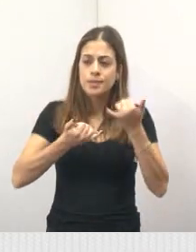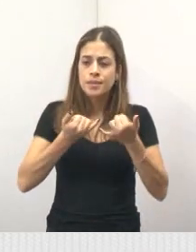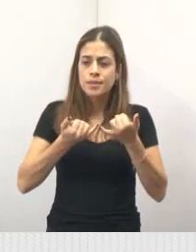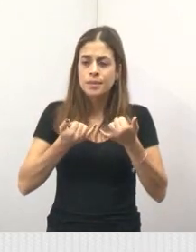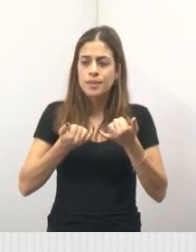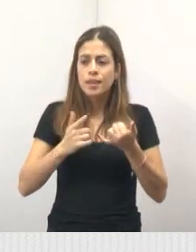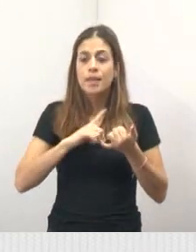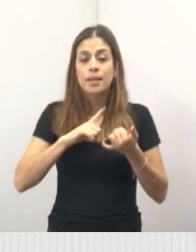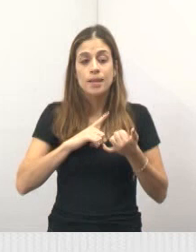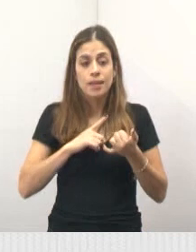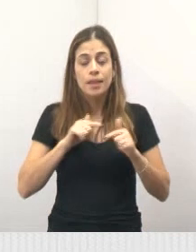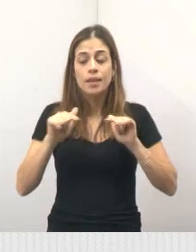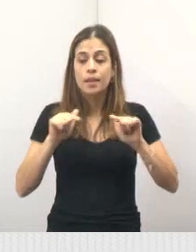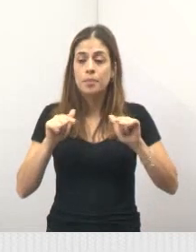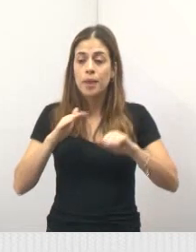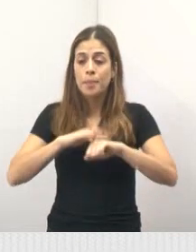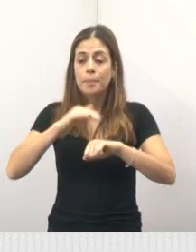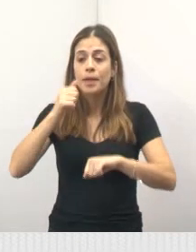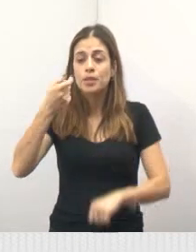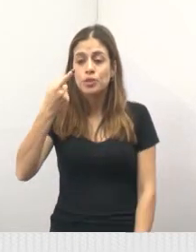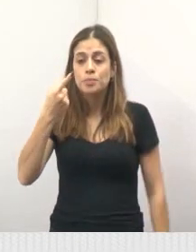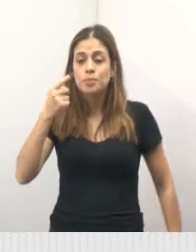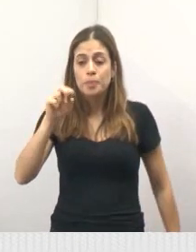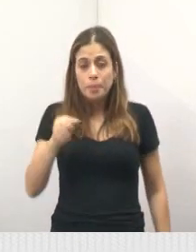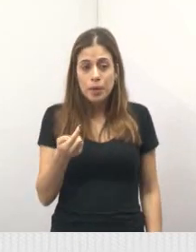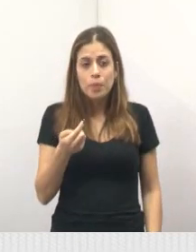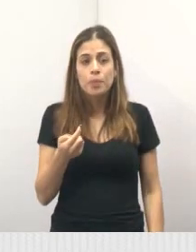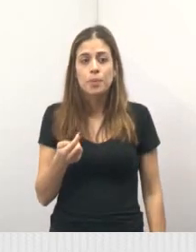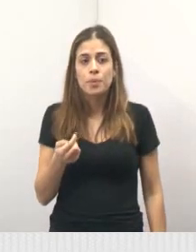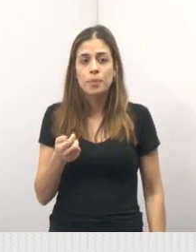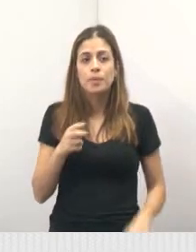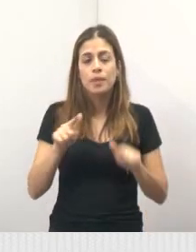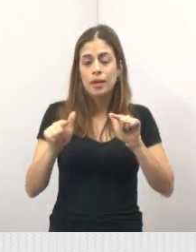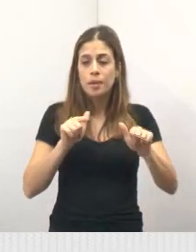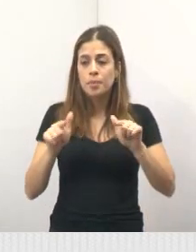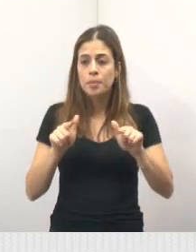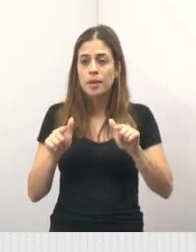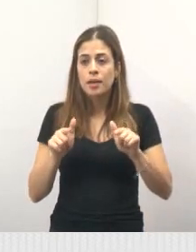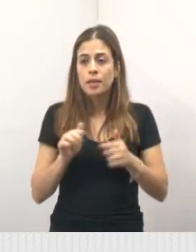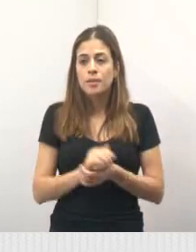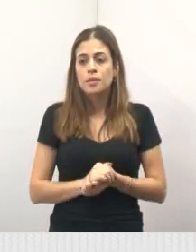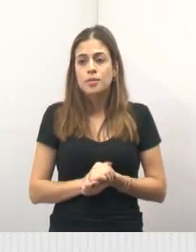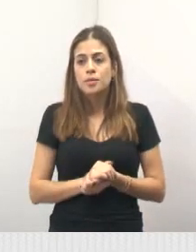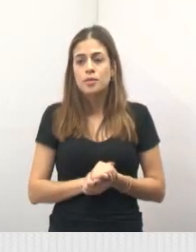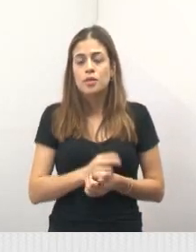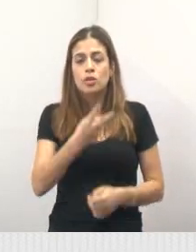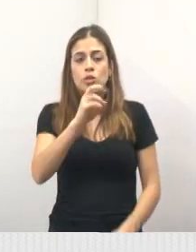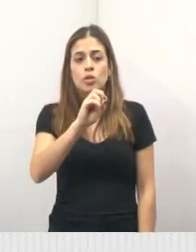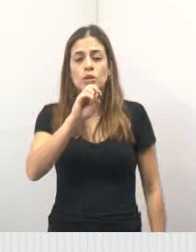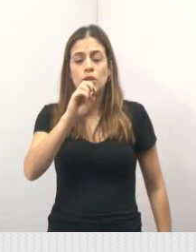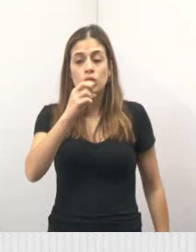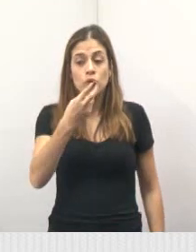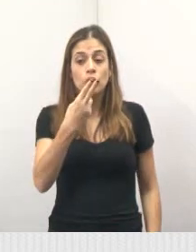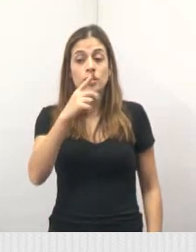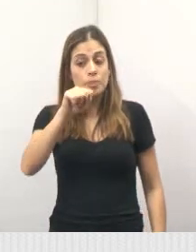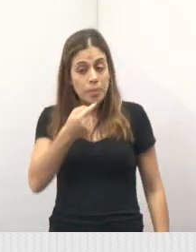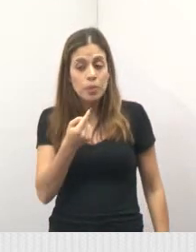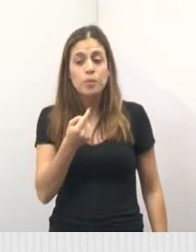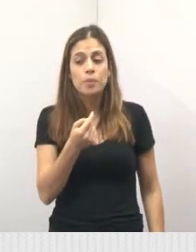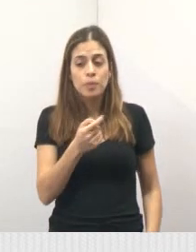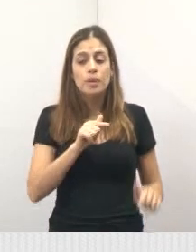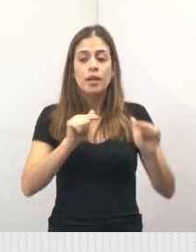econômico da cidade de Jacareí. Vai gerar mais de mil empregos diretos e dois mil empregos indiretos aqui